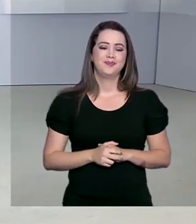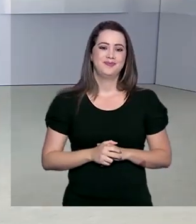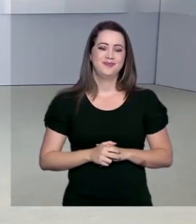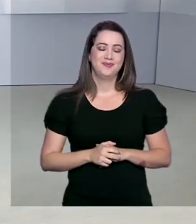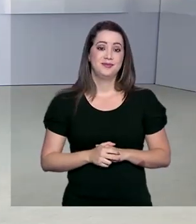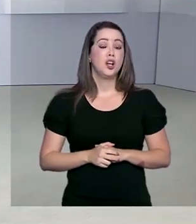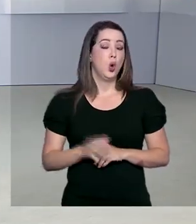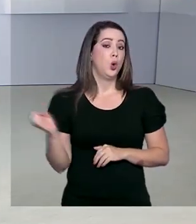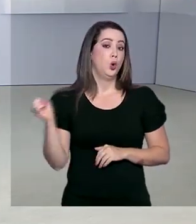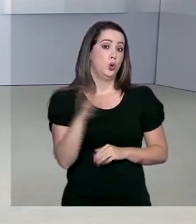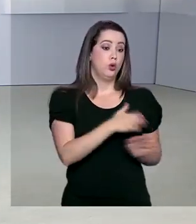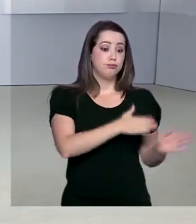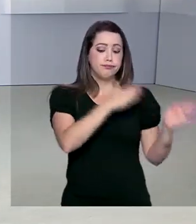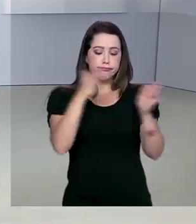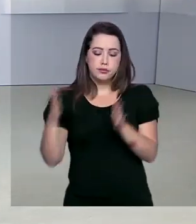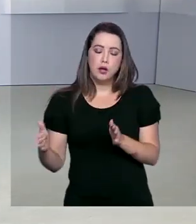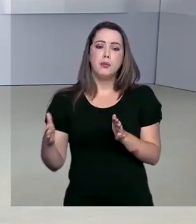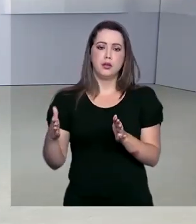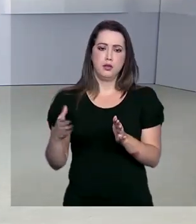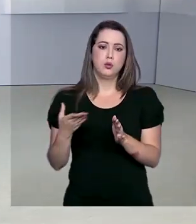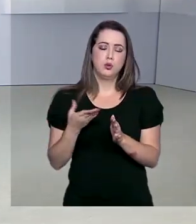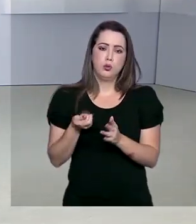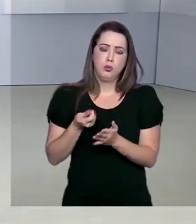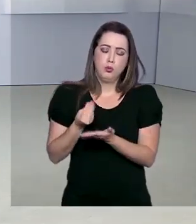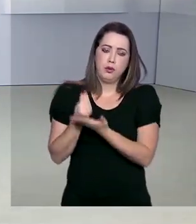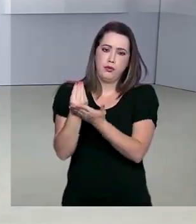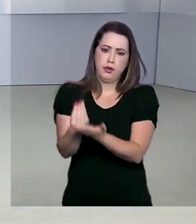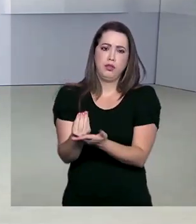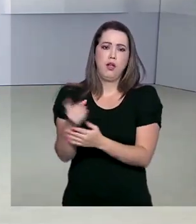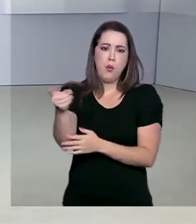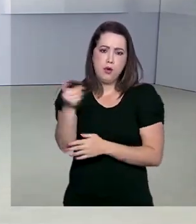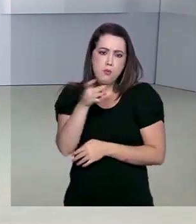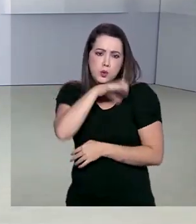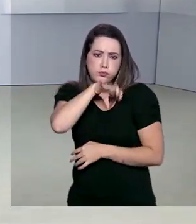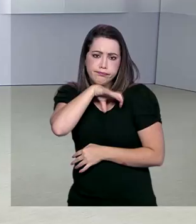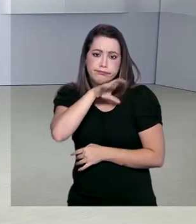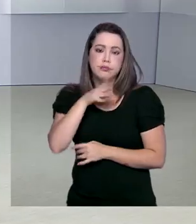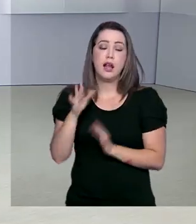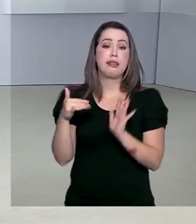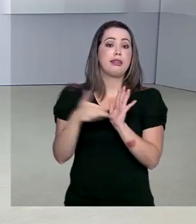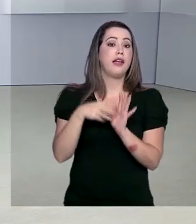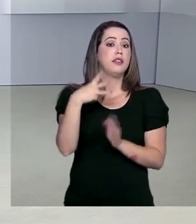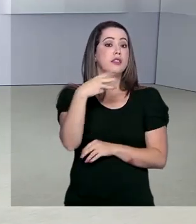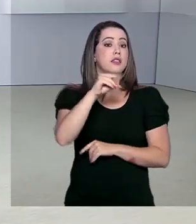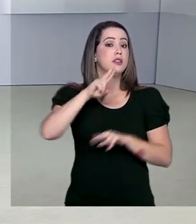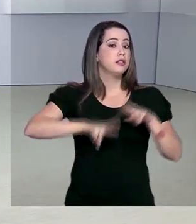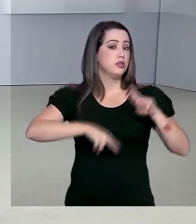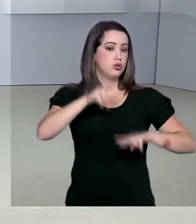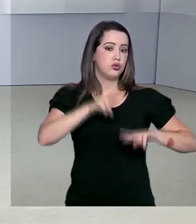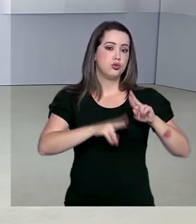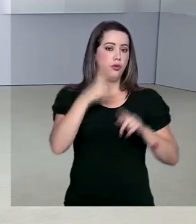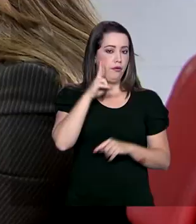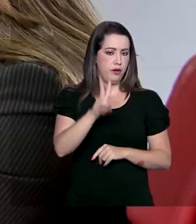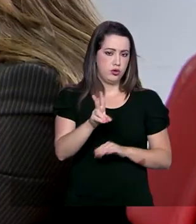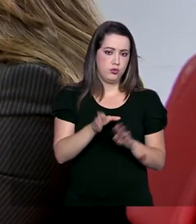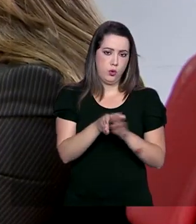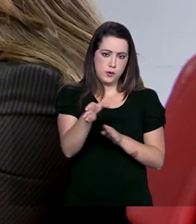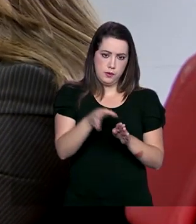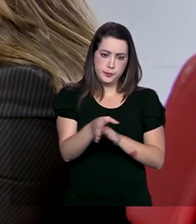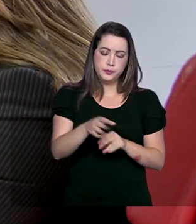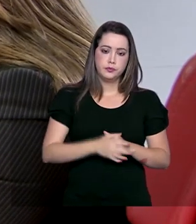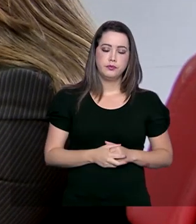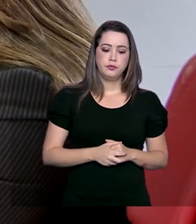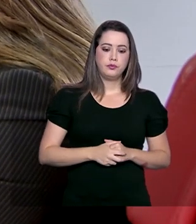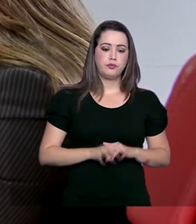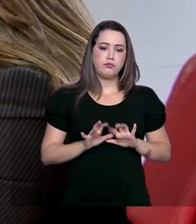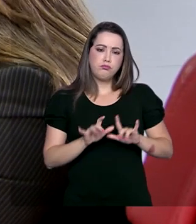para a entrega da declaração do Imposto de Renda termina dia 30 de junho. Confira as dicas e não deixe para a última hora. Do